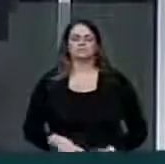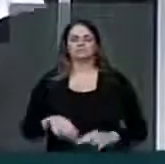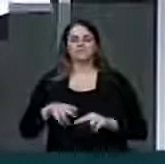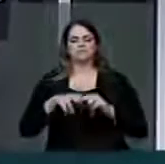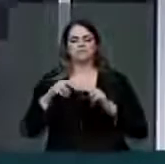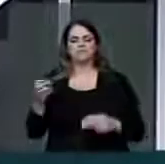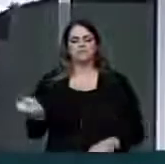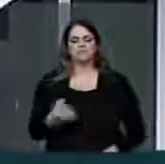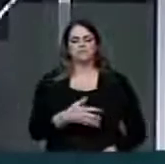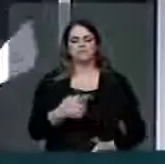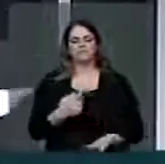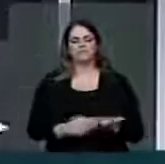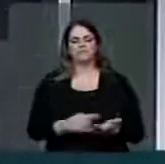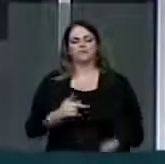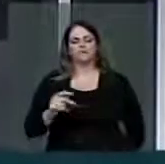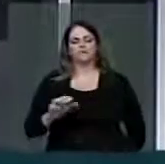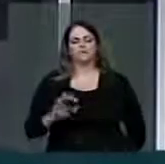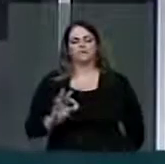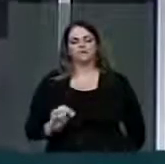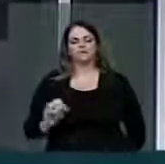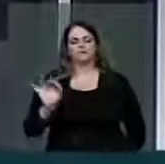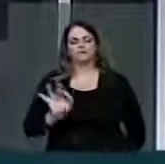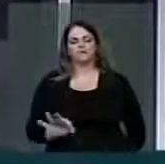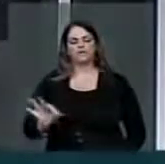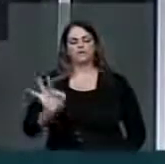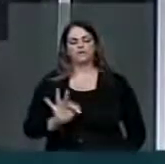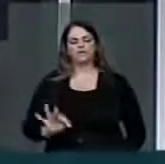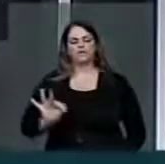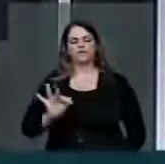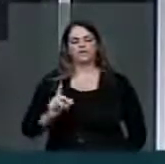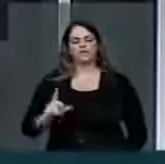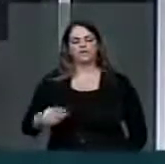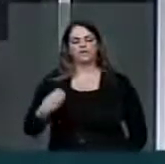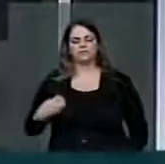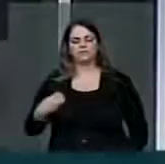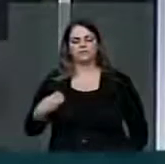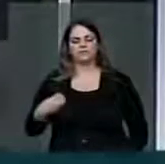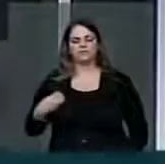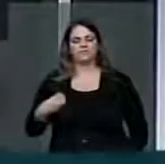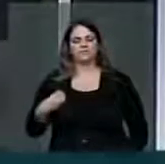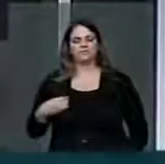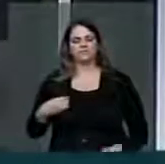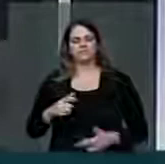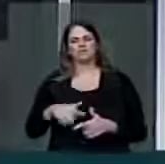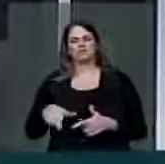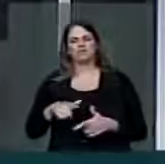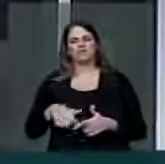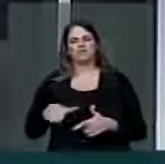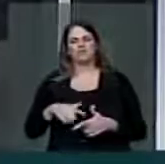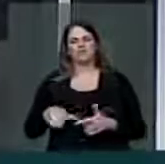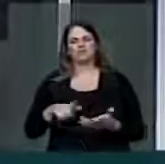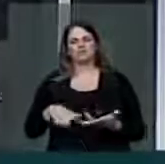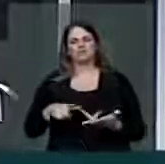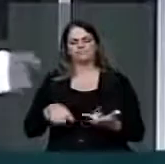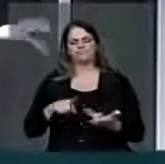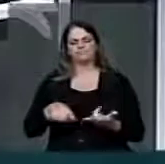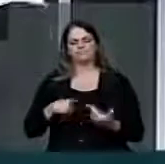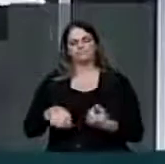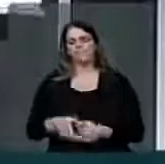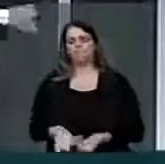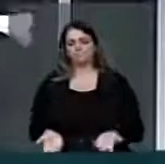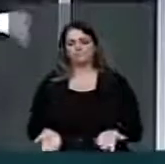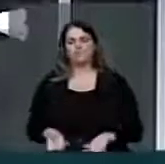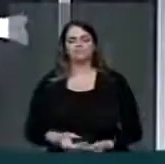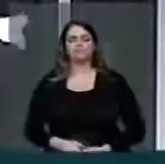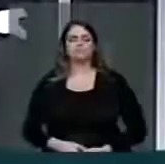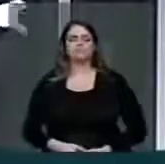novo pacto federativo está a solução destes graves problemas que nós vemos. Isso vem, eu já